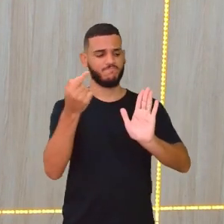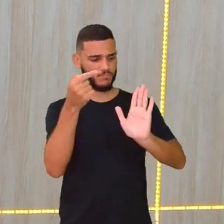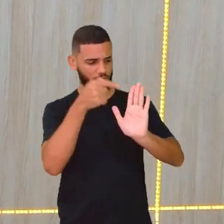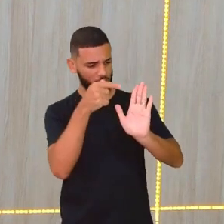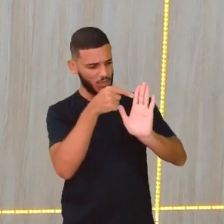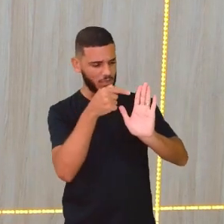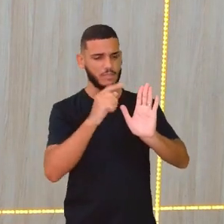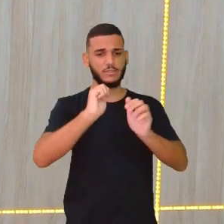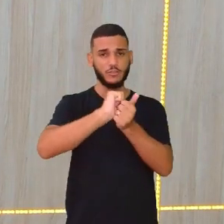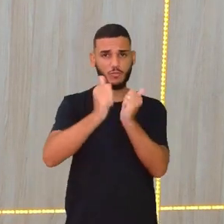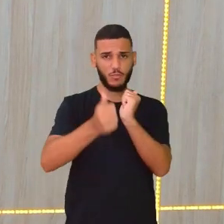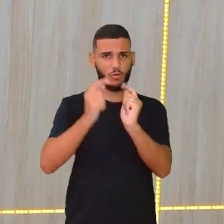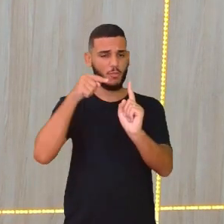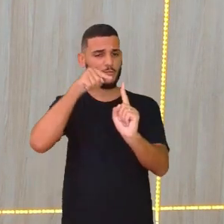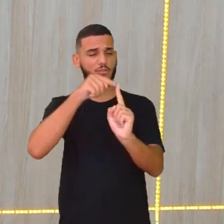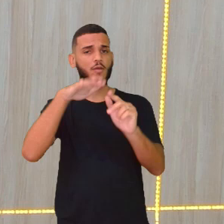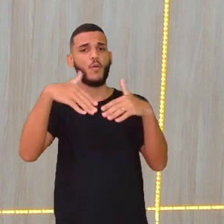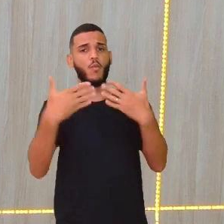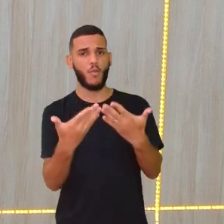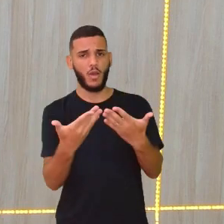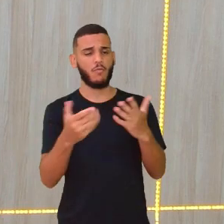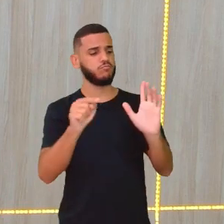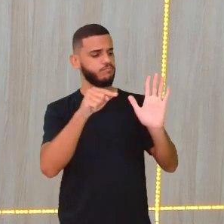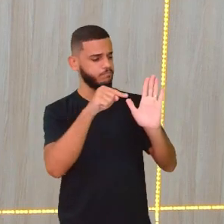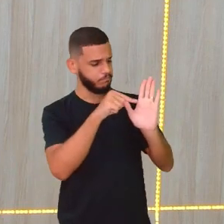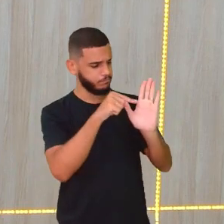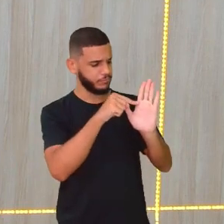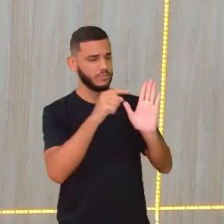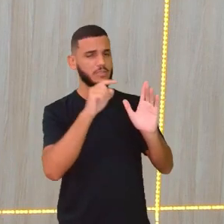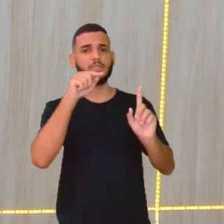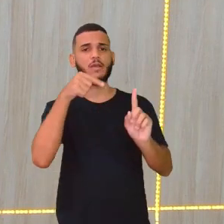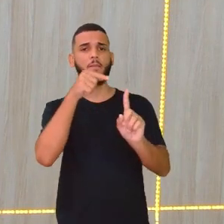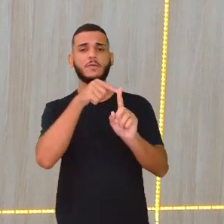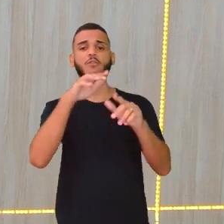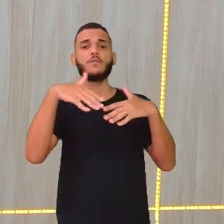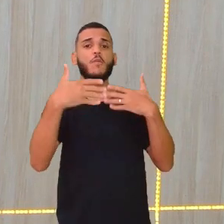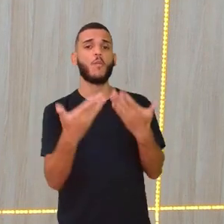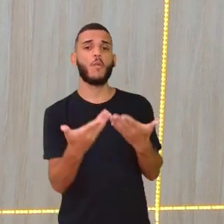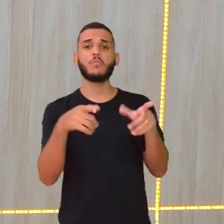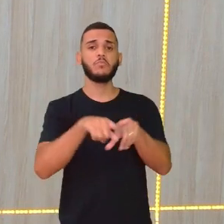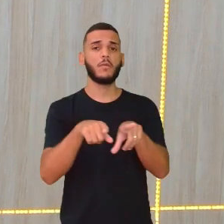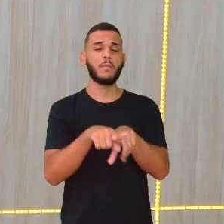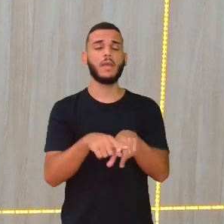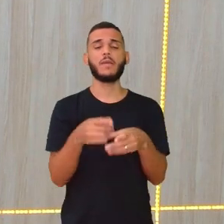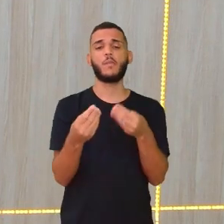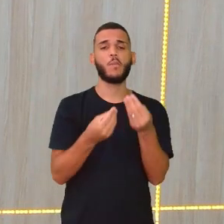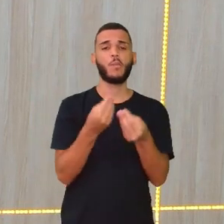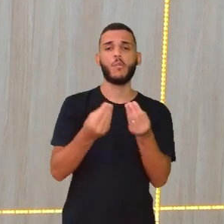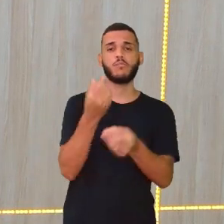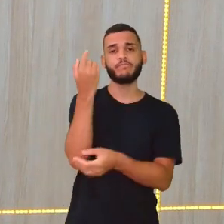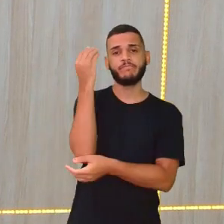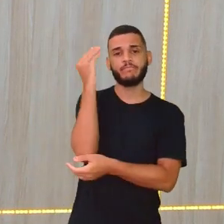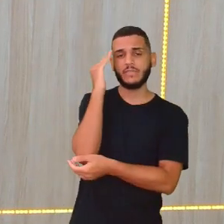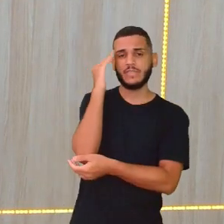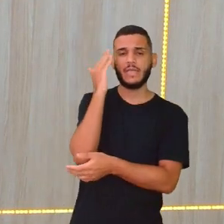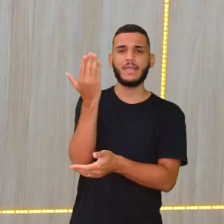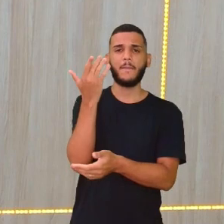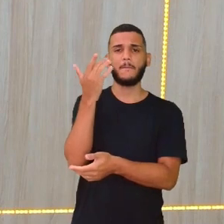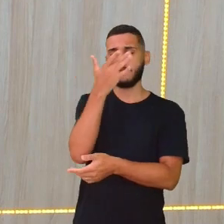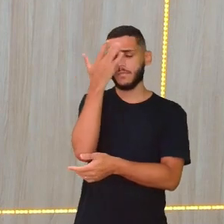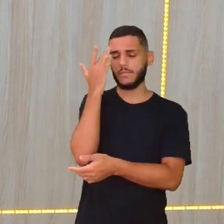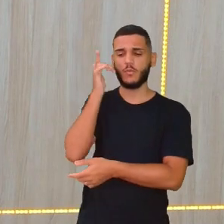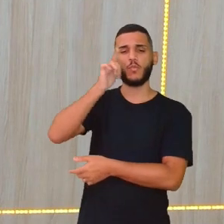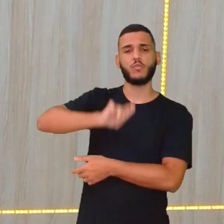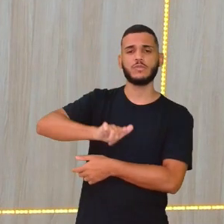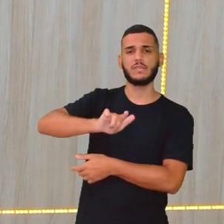né? Qual é o objetivo dele? Como é que a gente marca? Como é que a gente entende quem ali ganhou ou